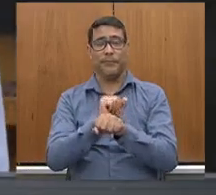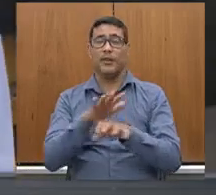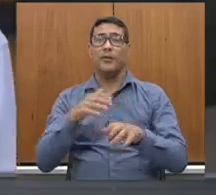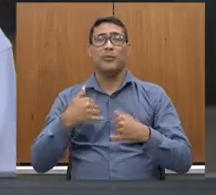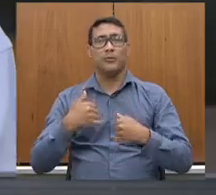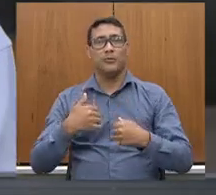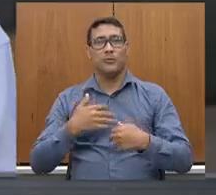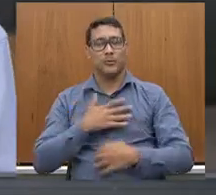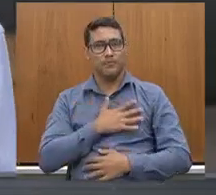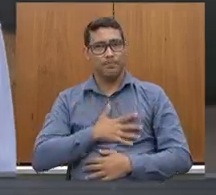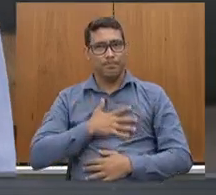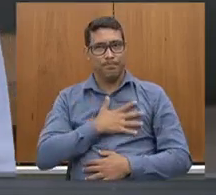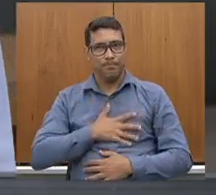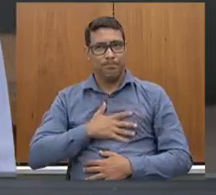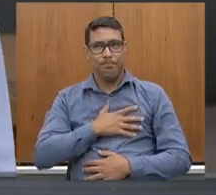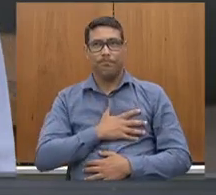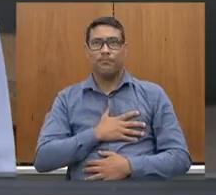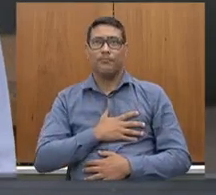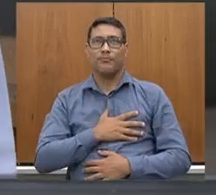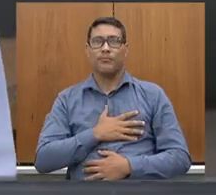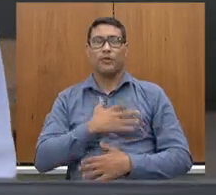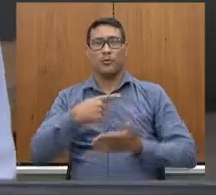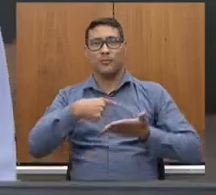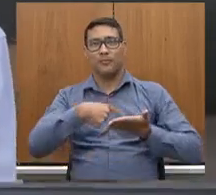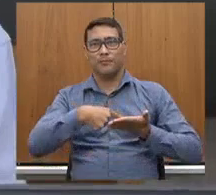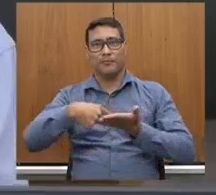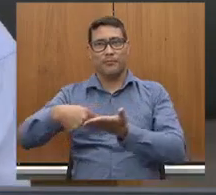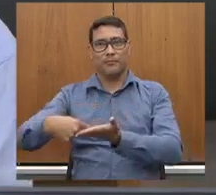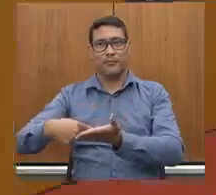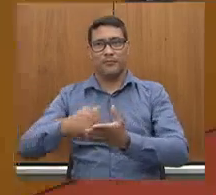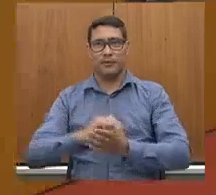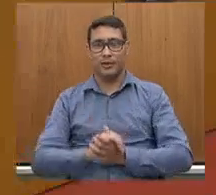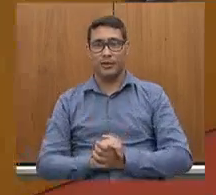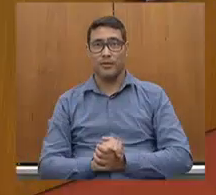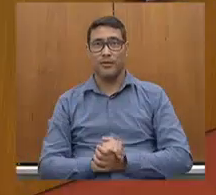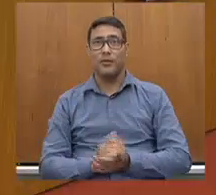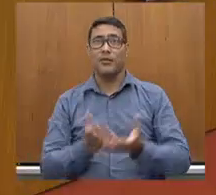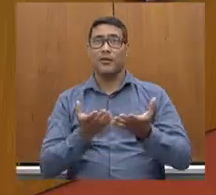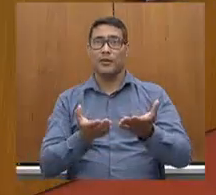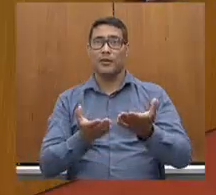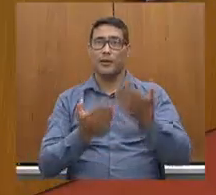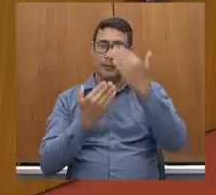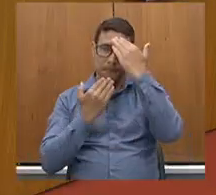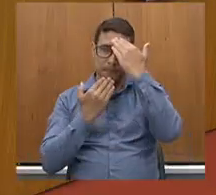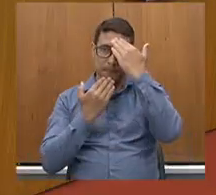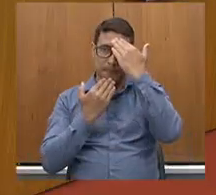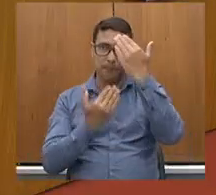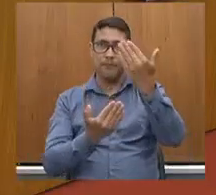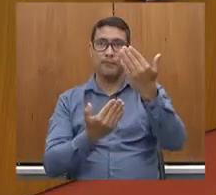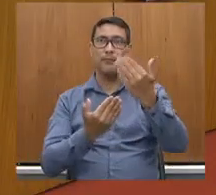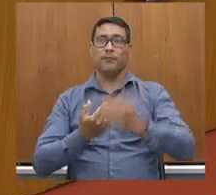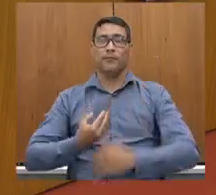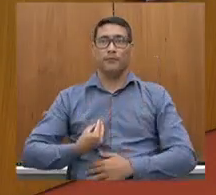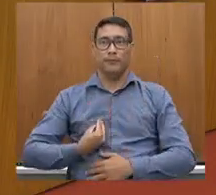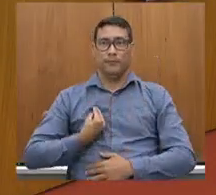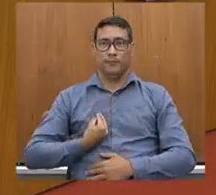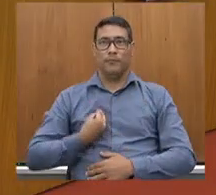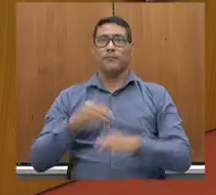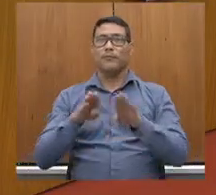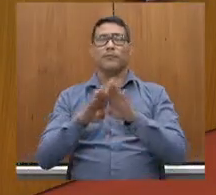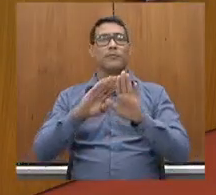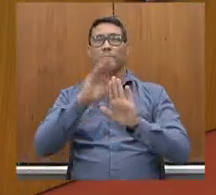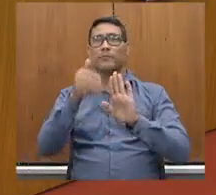com essa vinda e esse convite. Muito obrigado. Quero agradecer a participação também de toda a